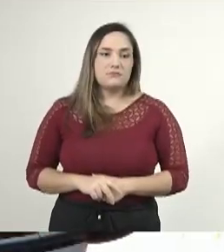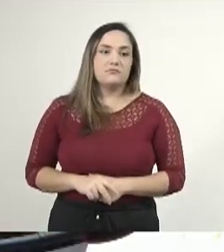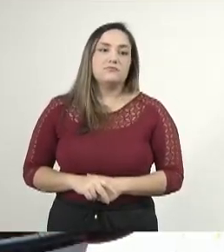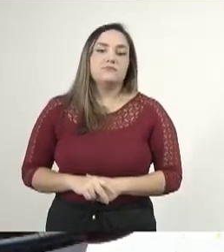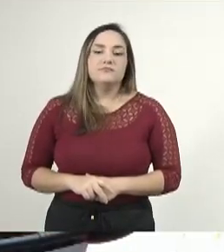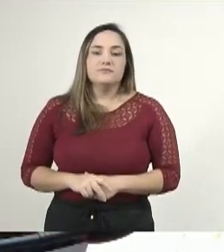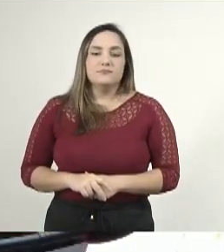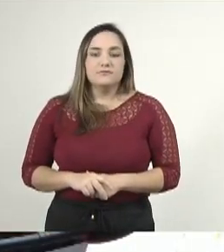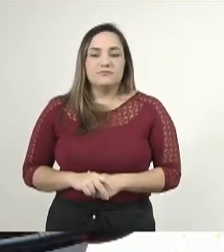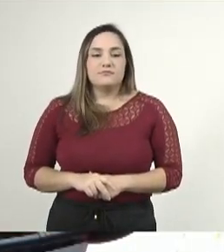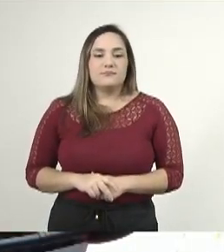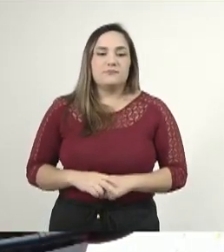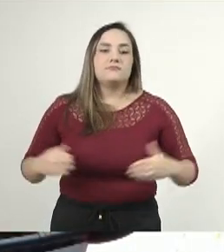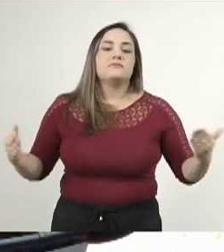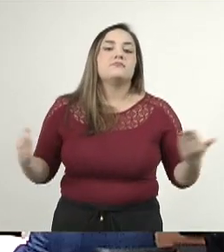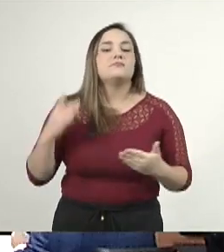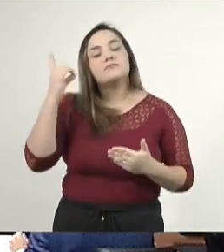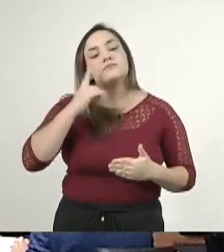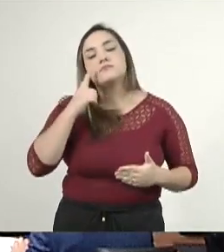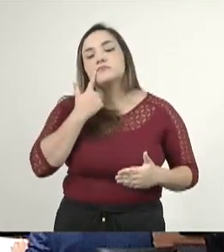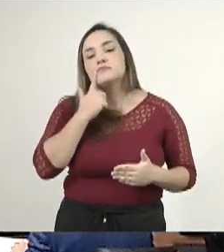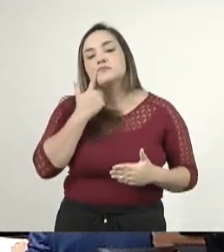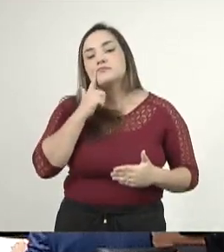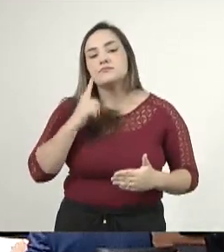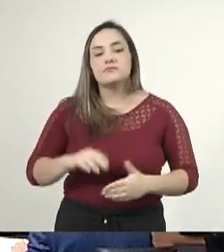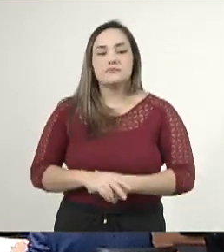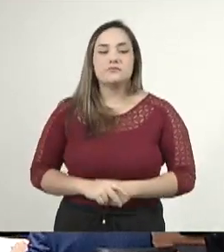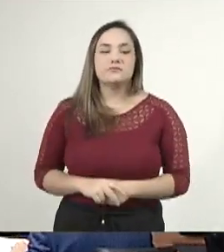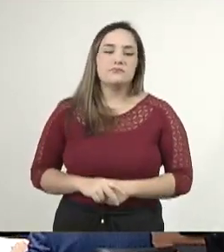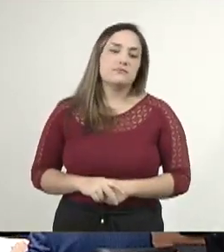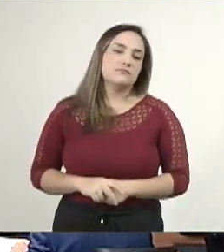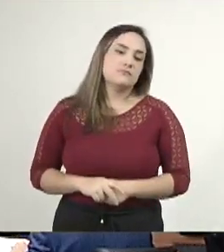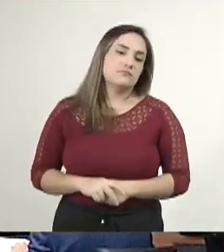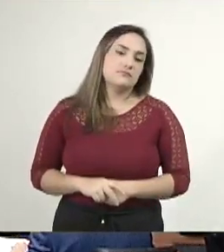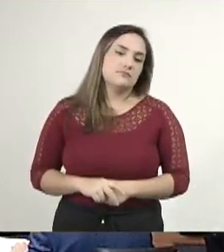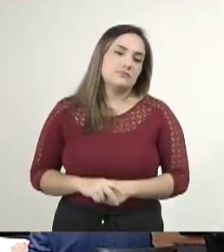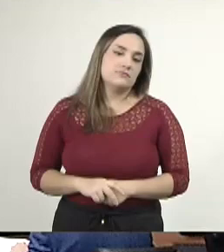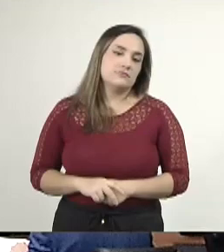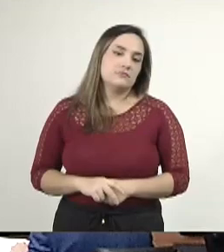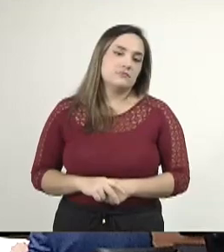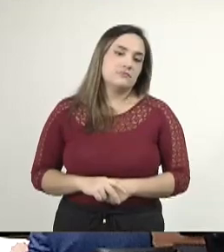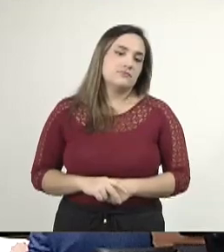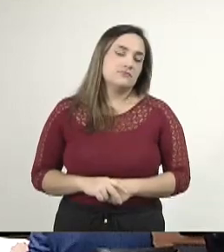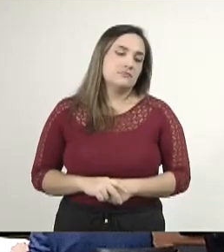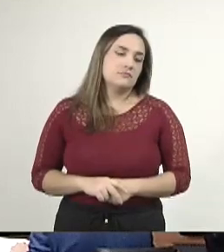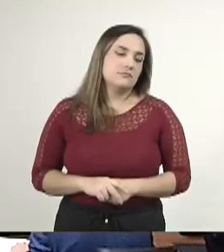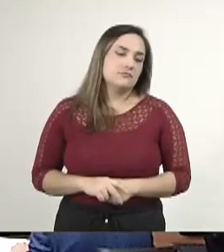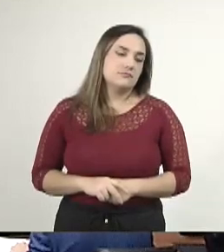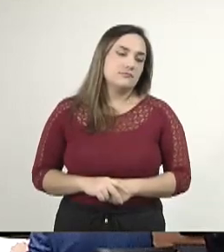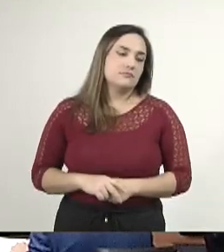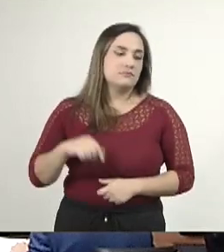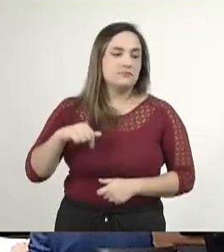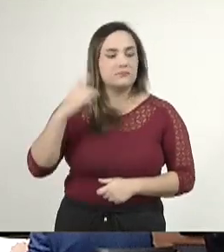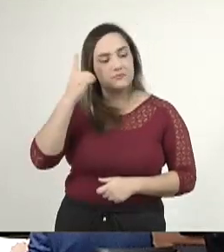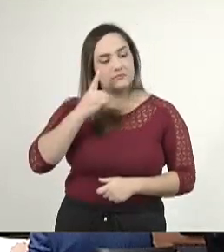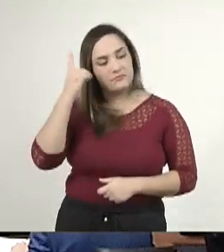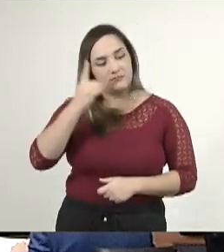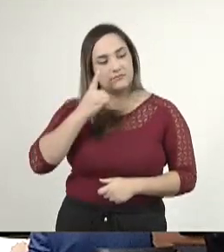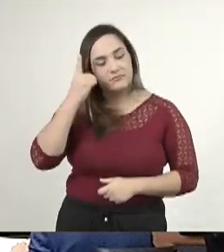Pela ordem, deputado Lônus Machado. Senhor presidente, esse deputado aqui